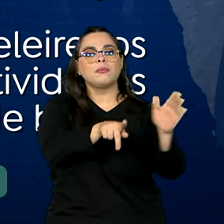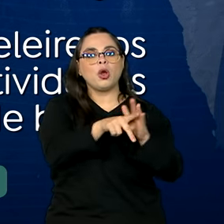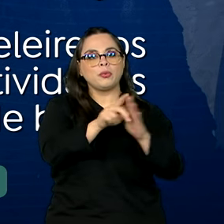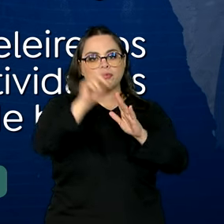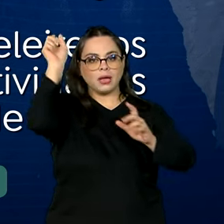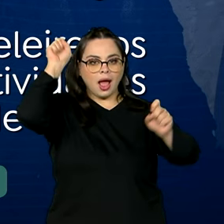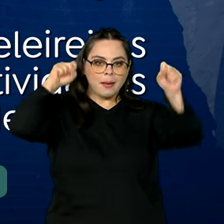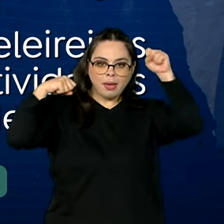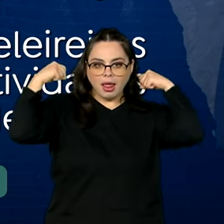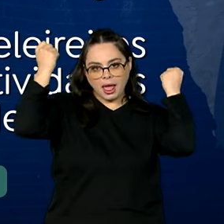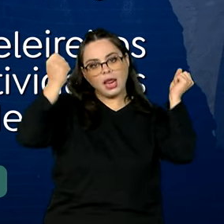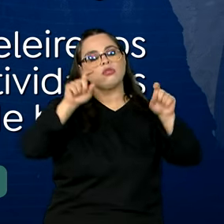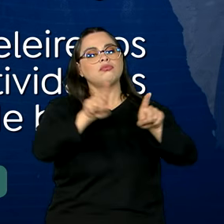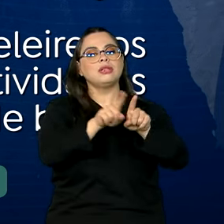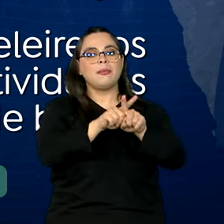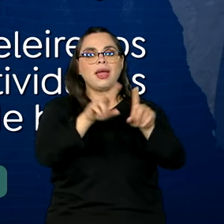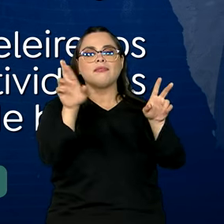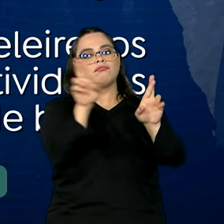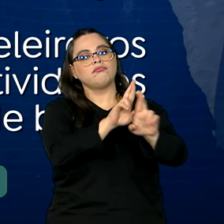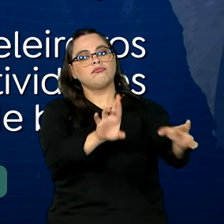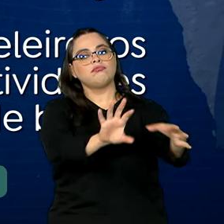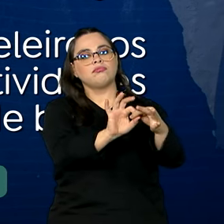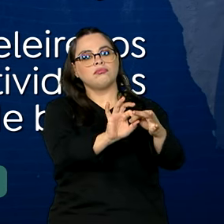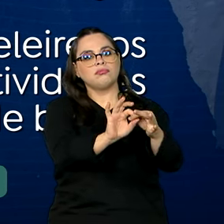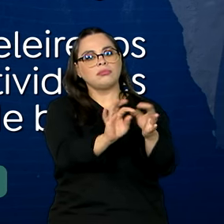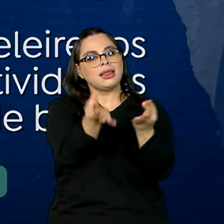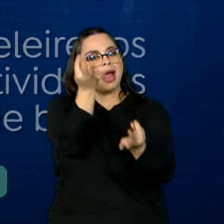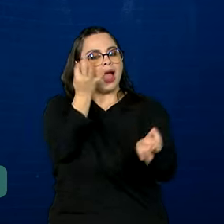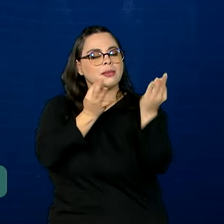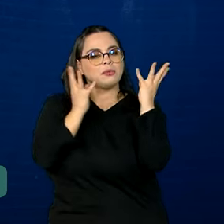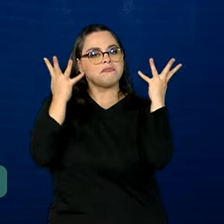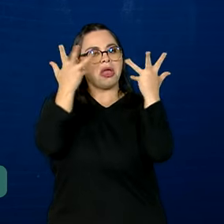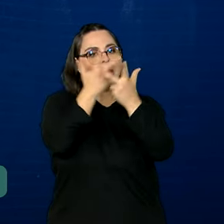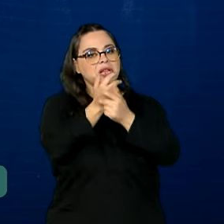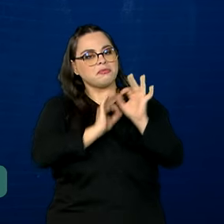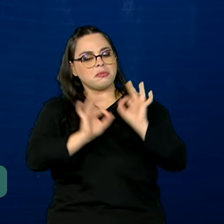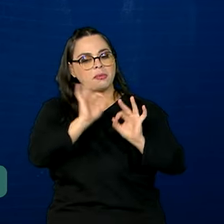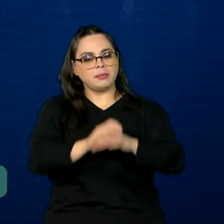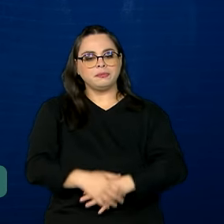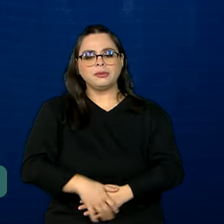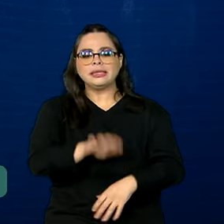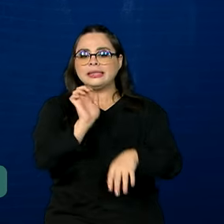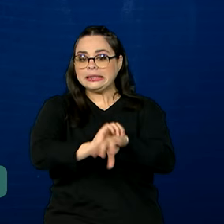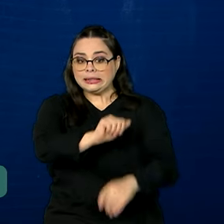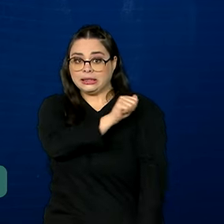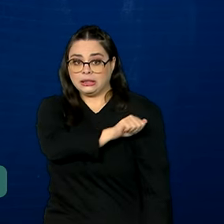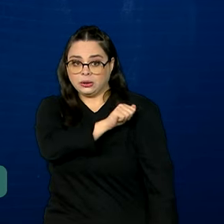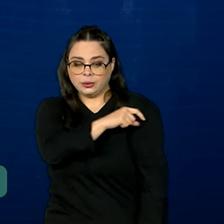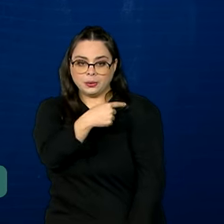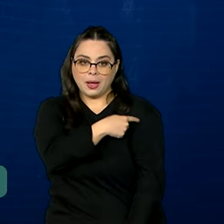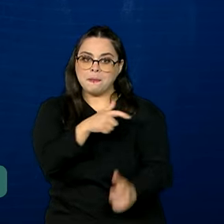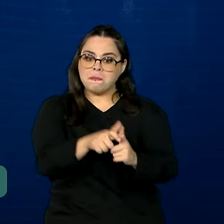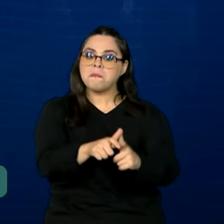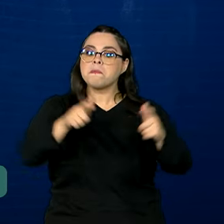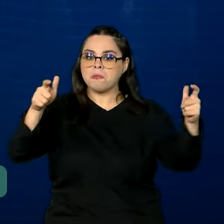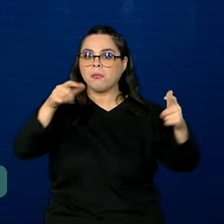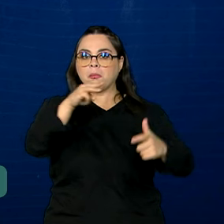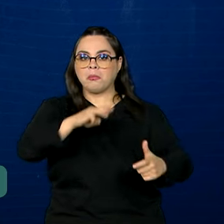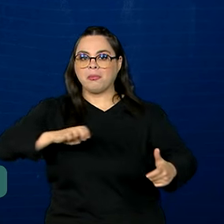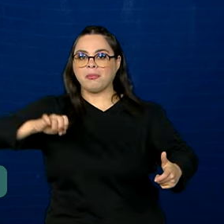cabeleireiros e outras relacionadas a tratamento de beleza. Rio de Janeiro foi o estado com maior proporção de